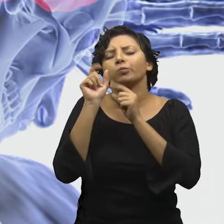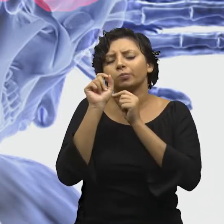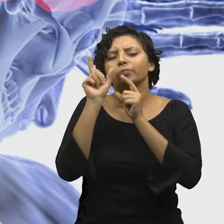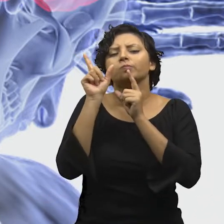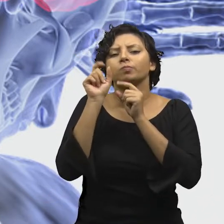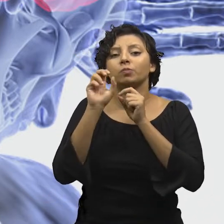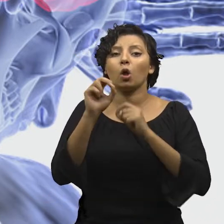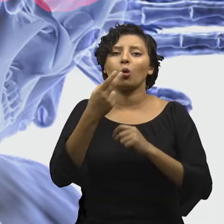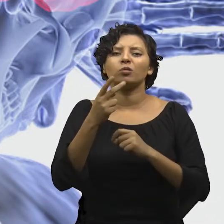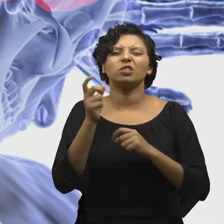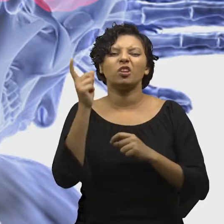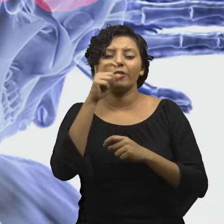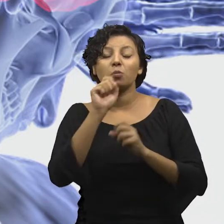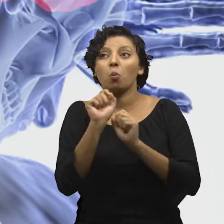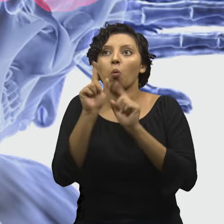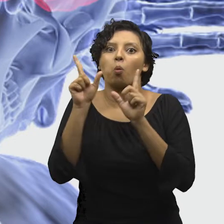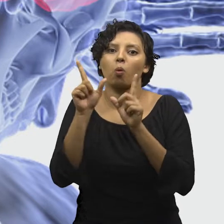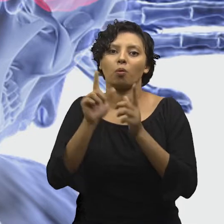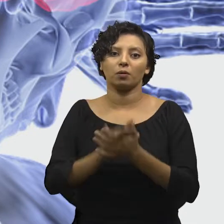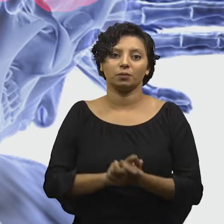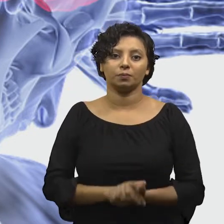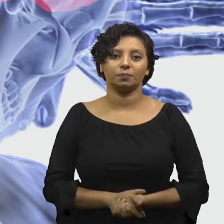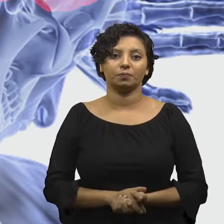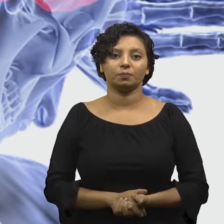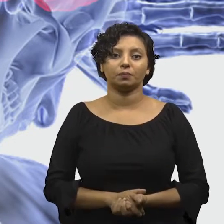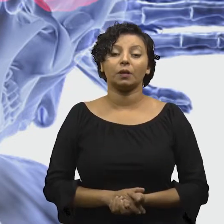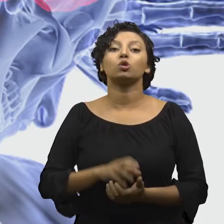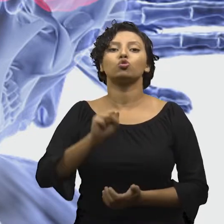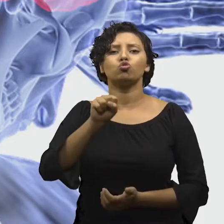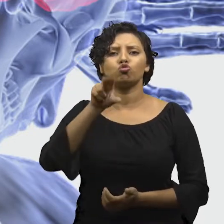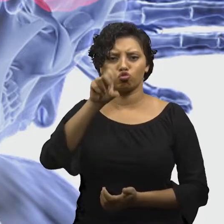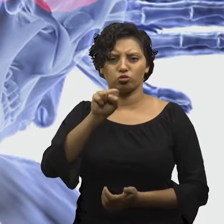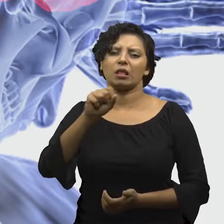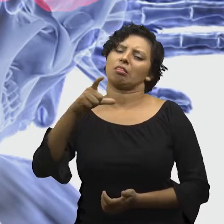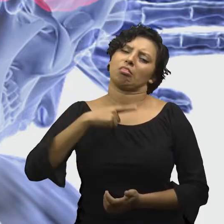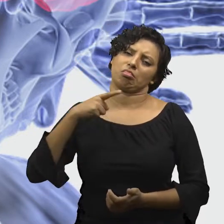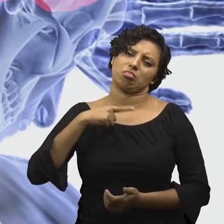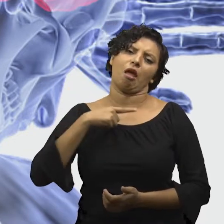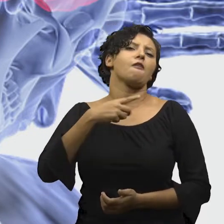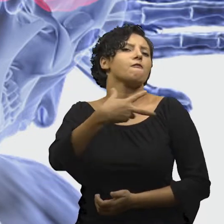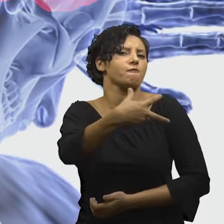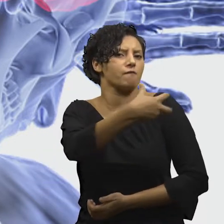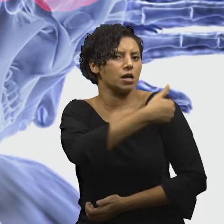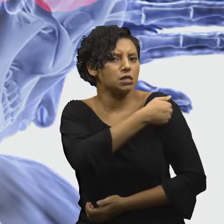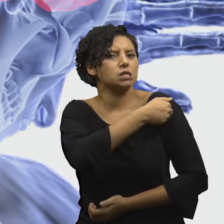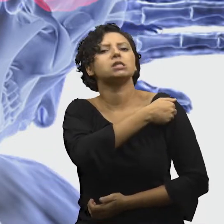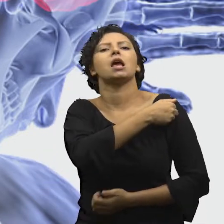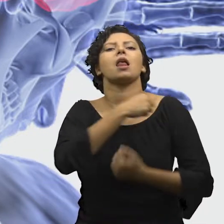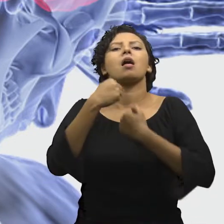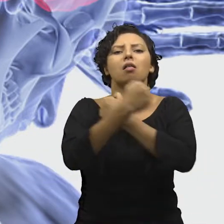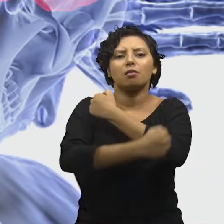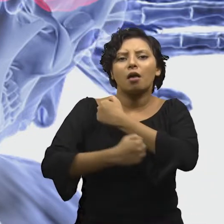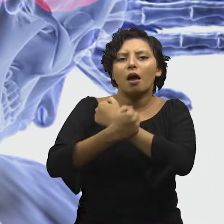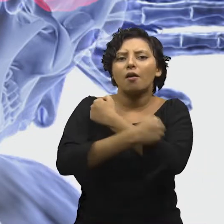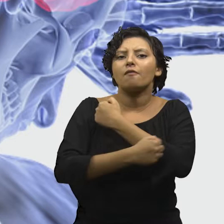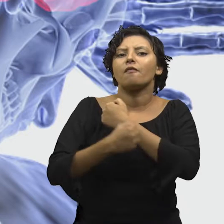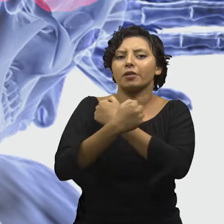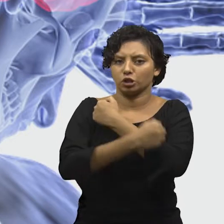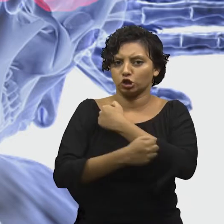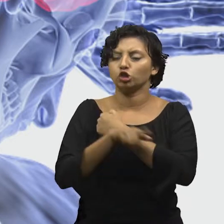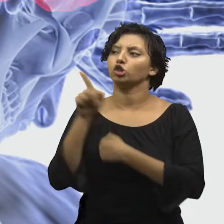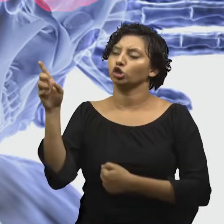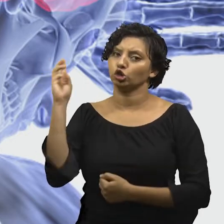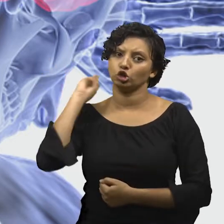Na rede pública, existe uma vacina que protege contra a bactéria meningocococê,